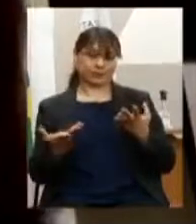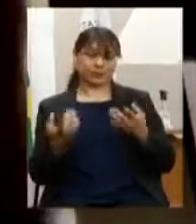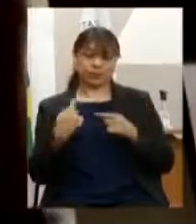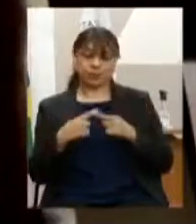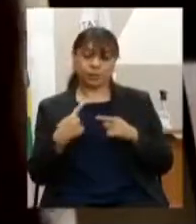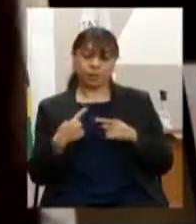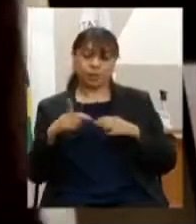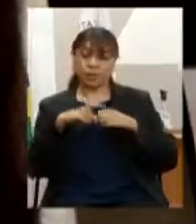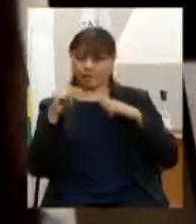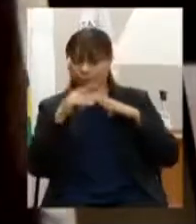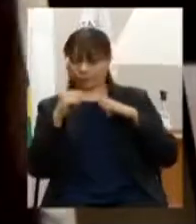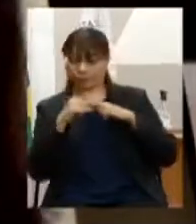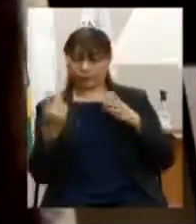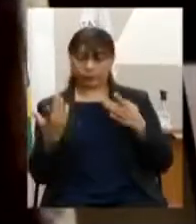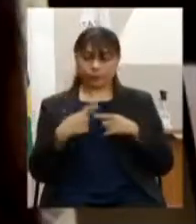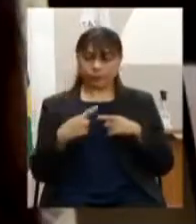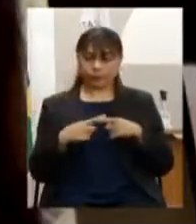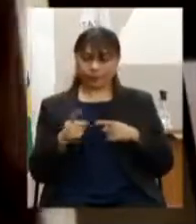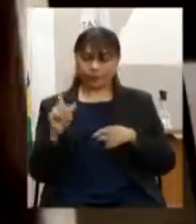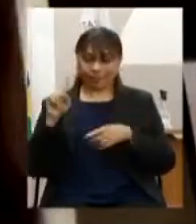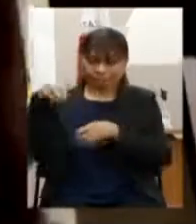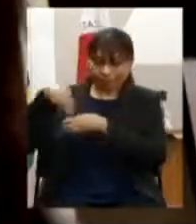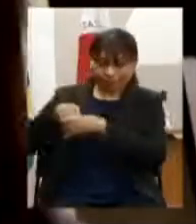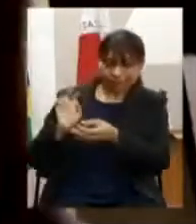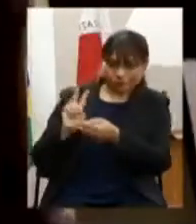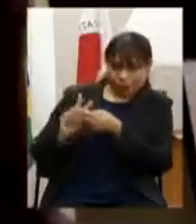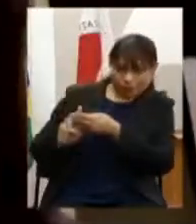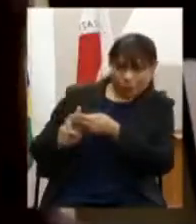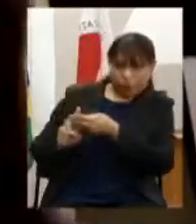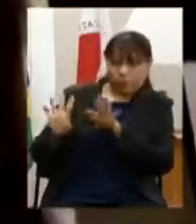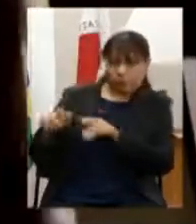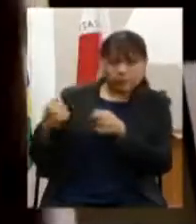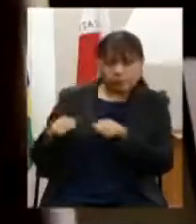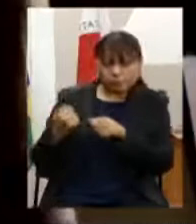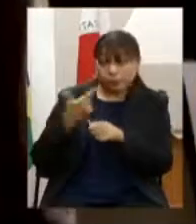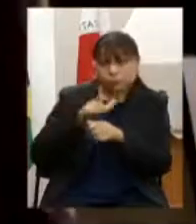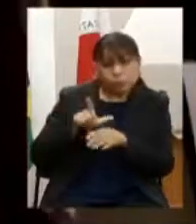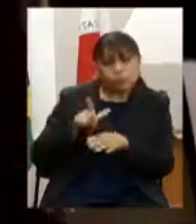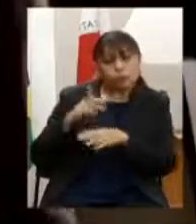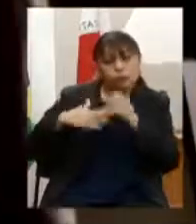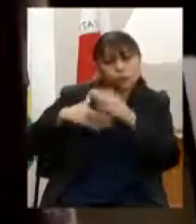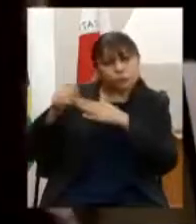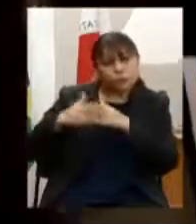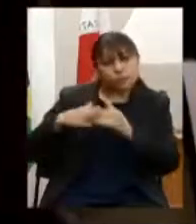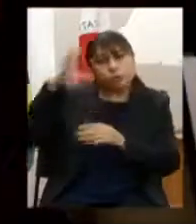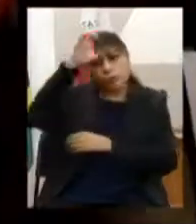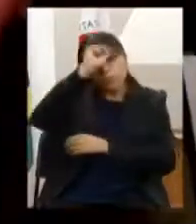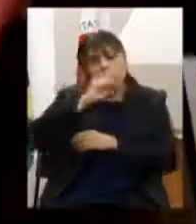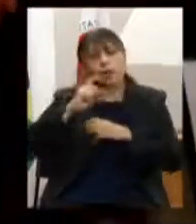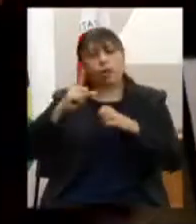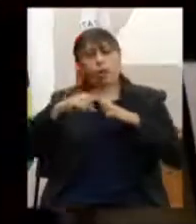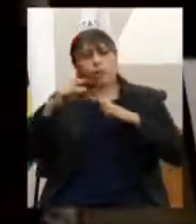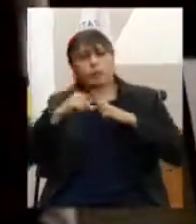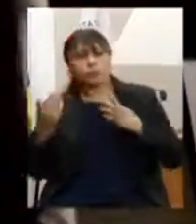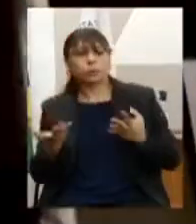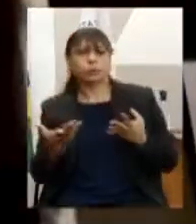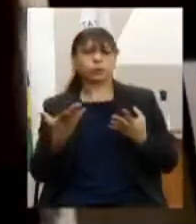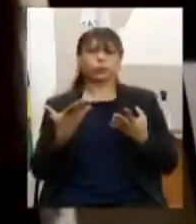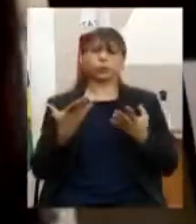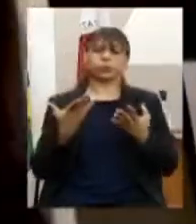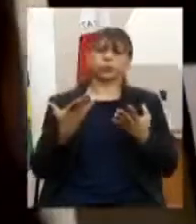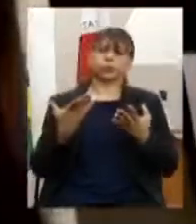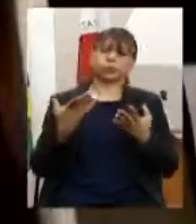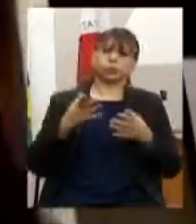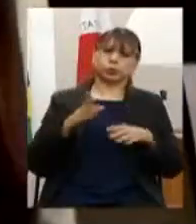centros de internação que eles tenham oportunidade de formação diferenciada do empreendedorismo da profissionalização sim